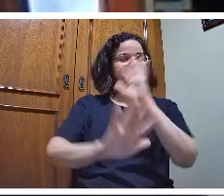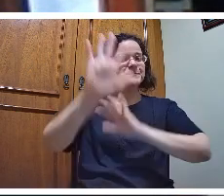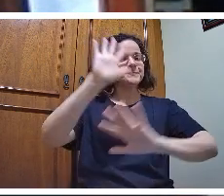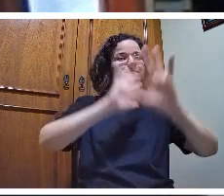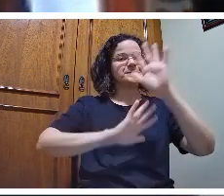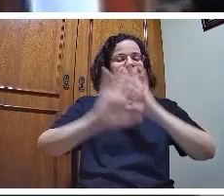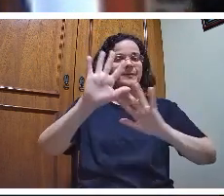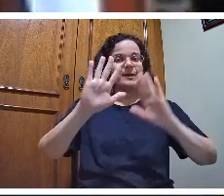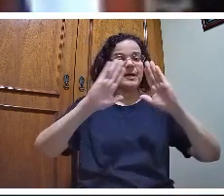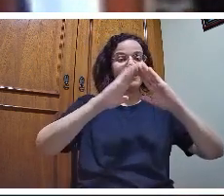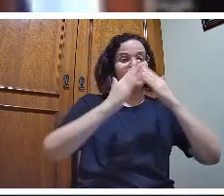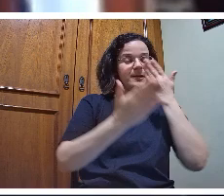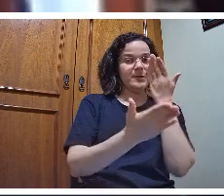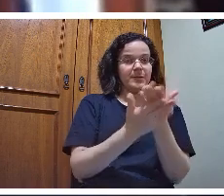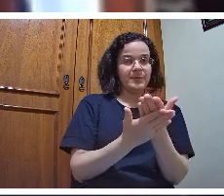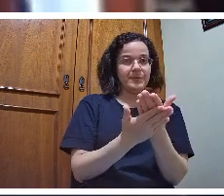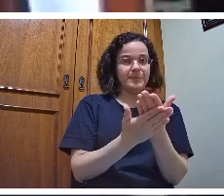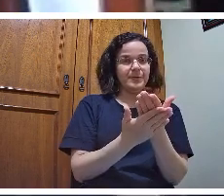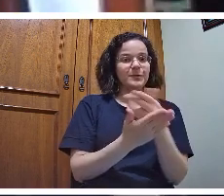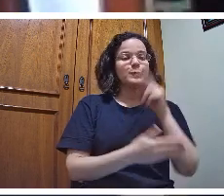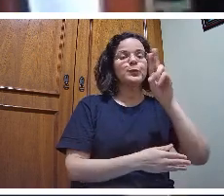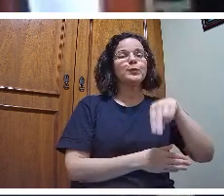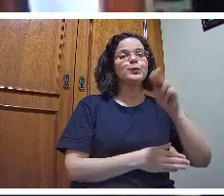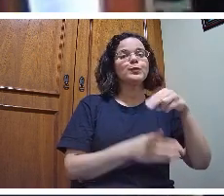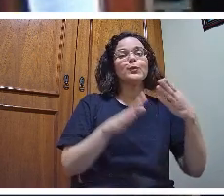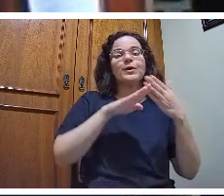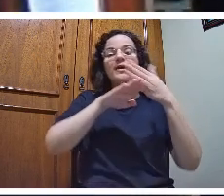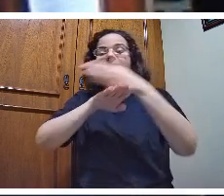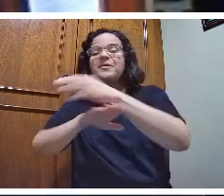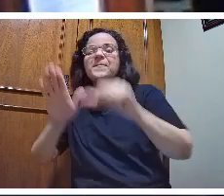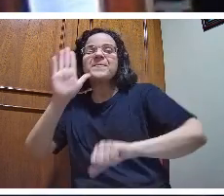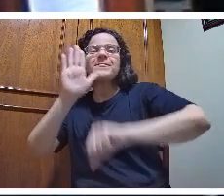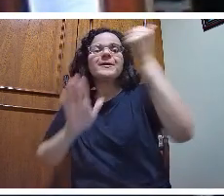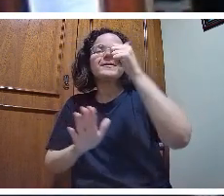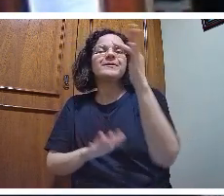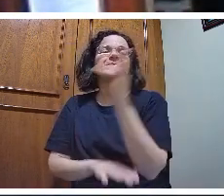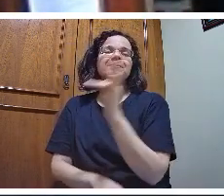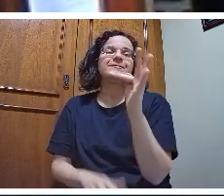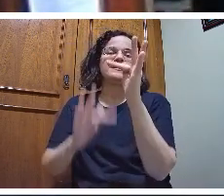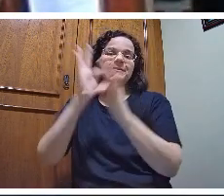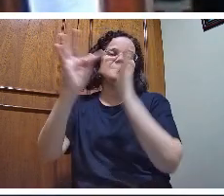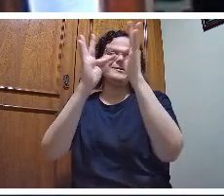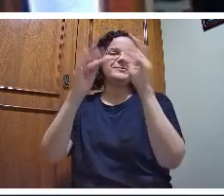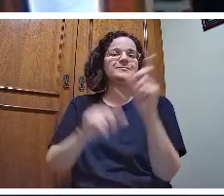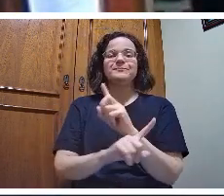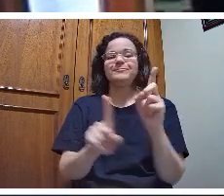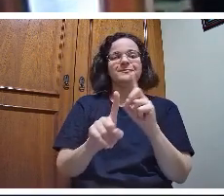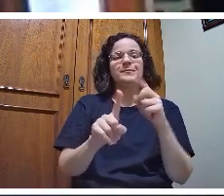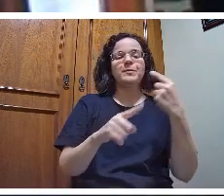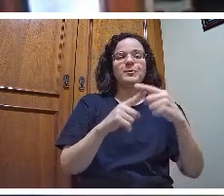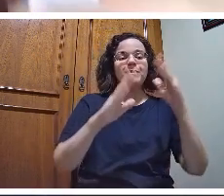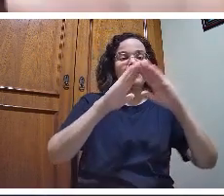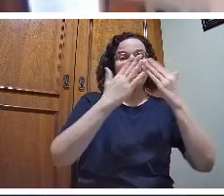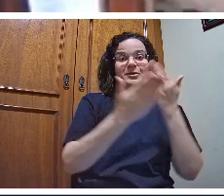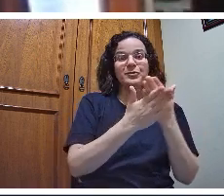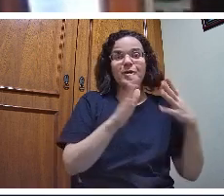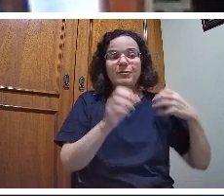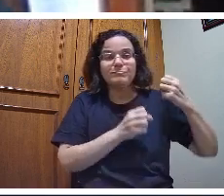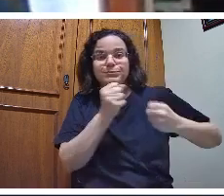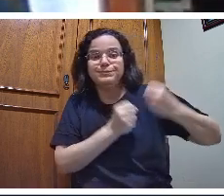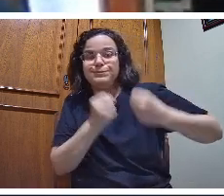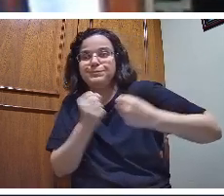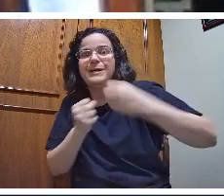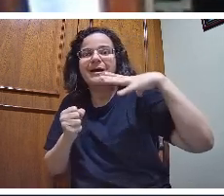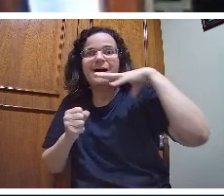antes da tecnologia. A escola não corre no mesmo ritmo da economia, da política, da tecnologia. Ela é um